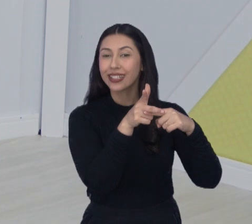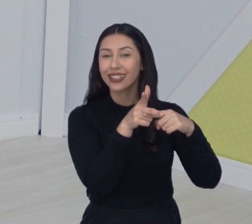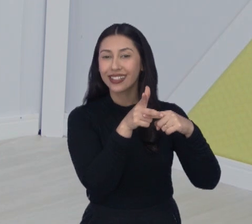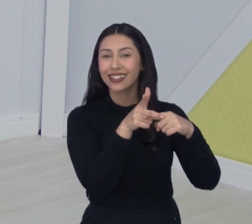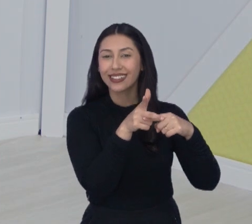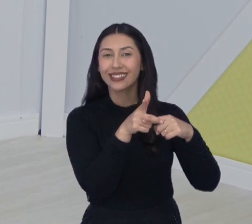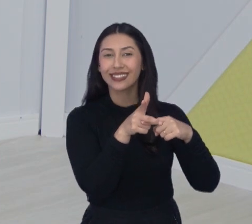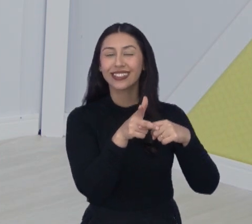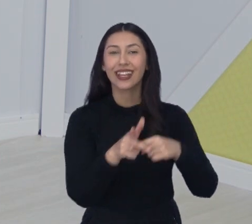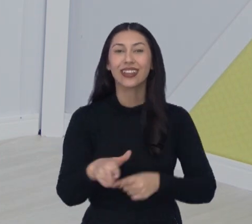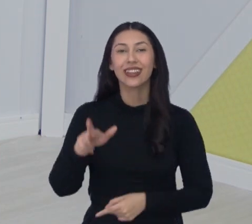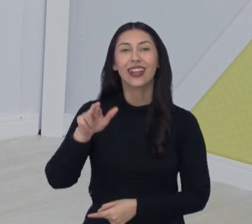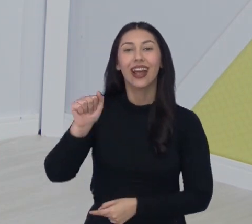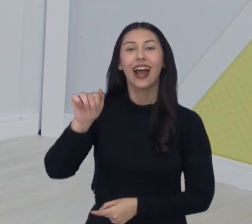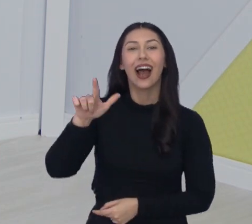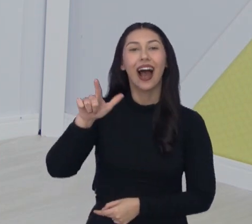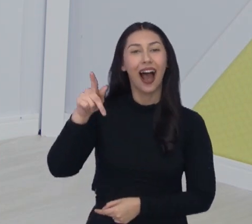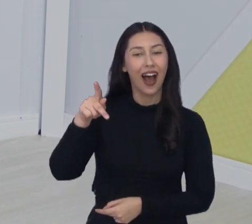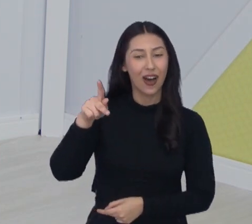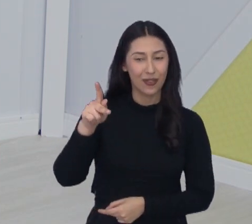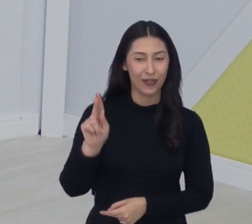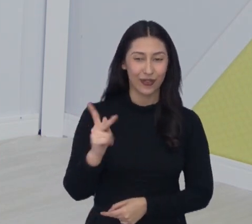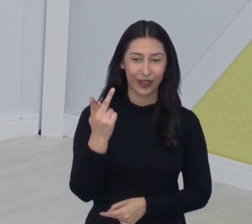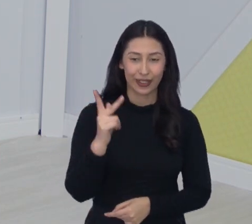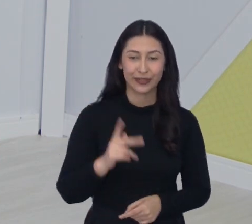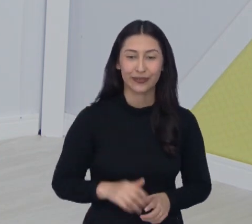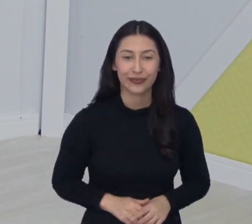o nosso Ralf Siqueira. Até rimou, solta, Matheus!